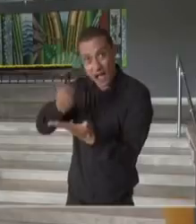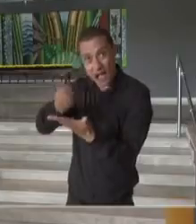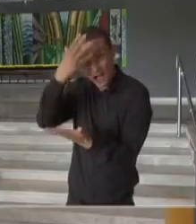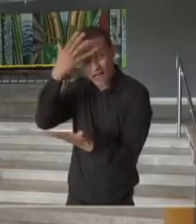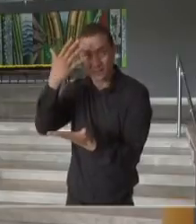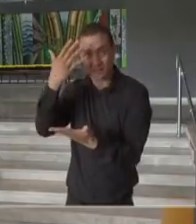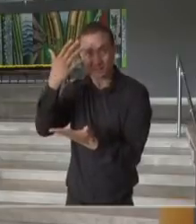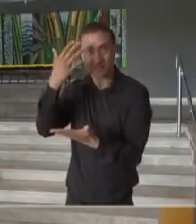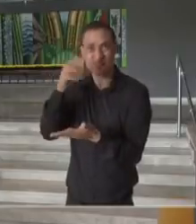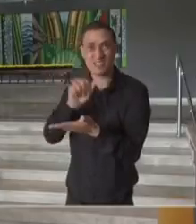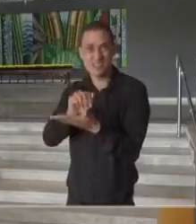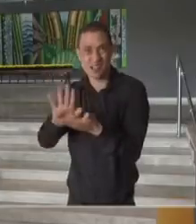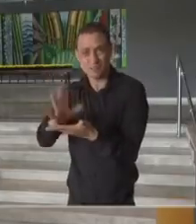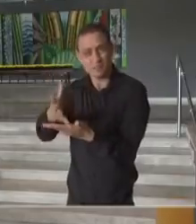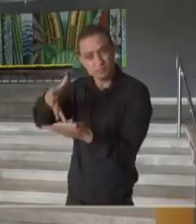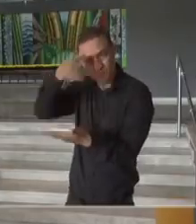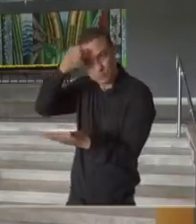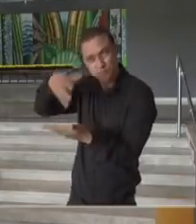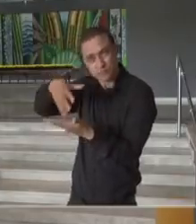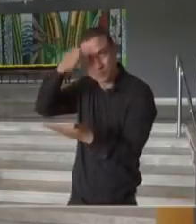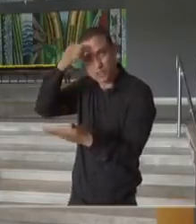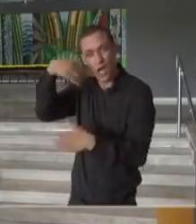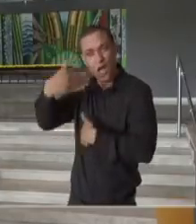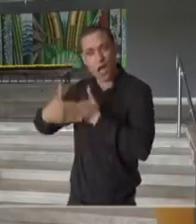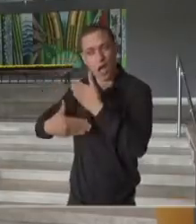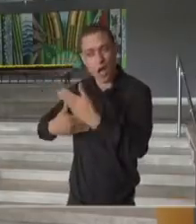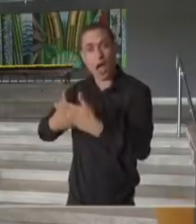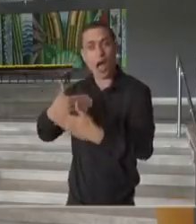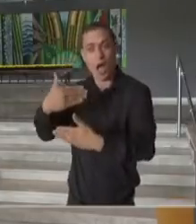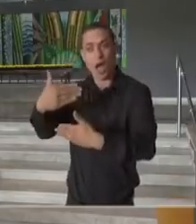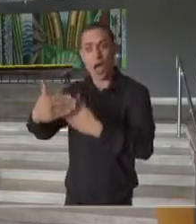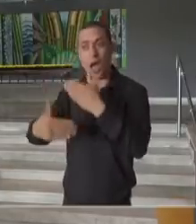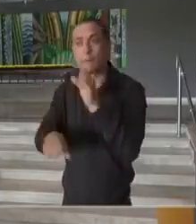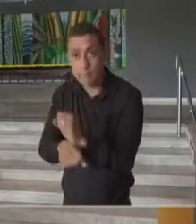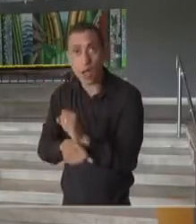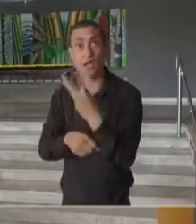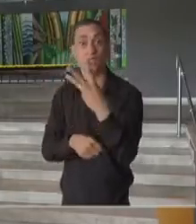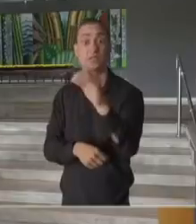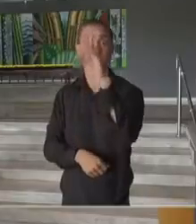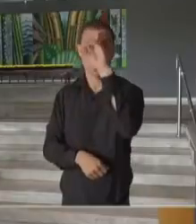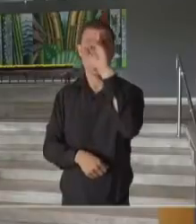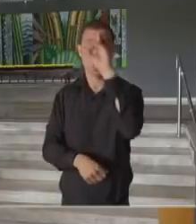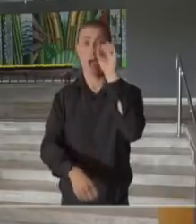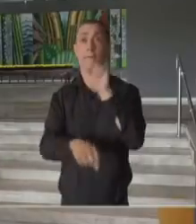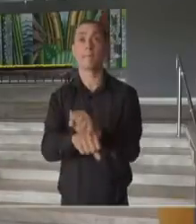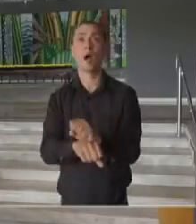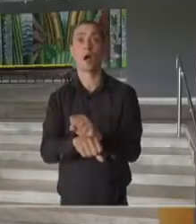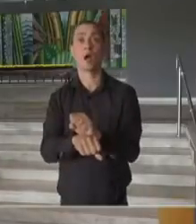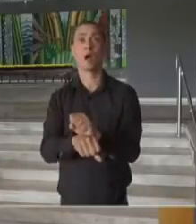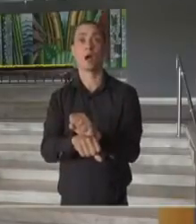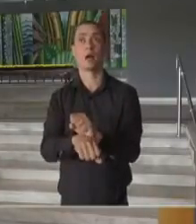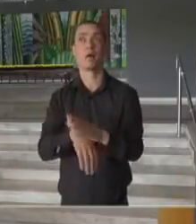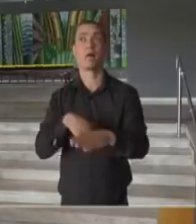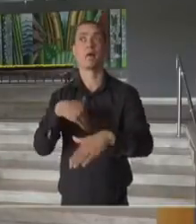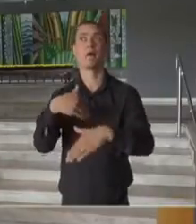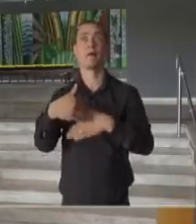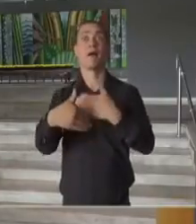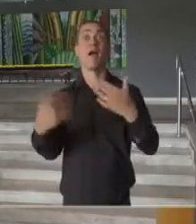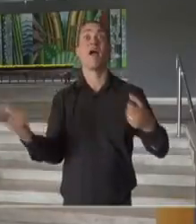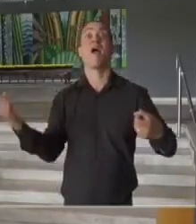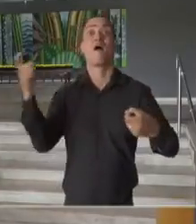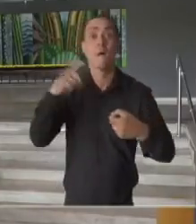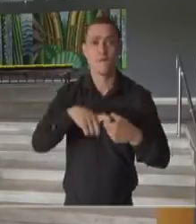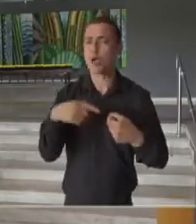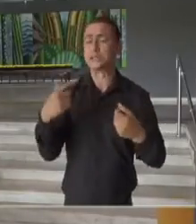ela está em um nível de processo, ela para por 30 dias esse processo, a retomada é